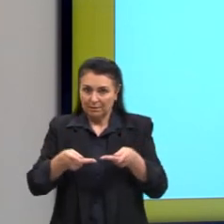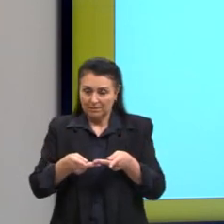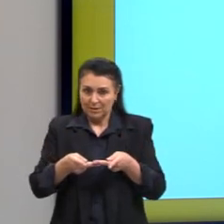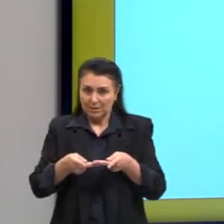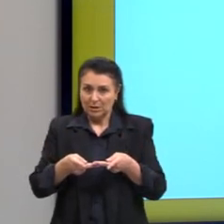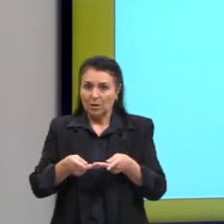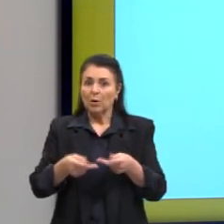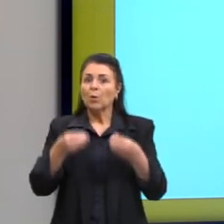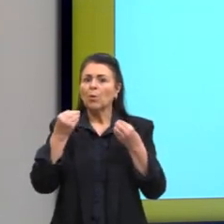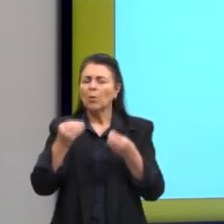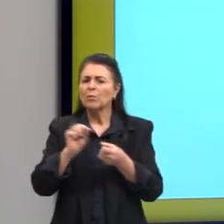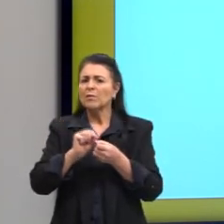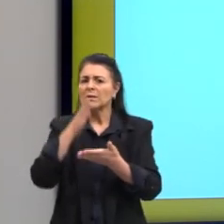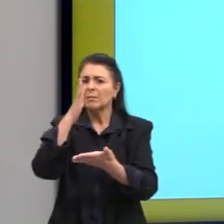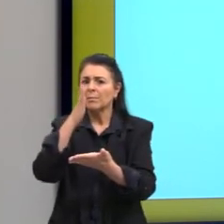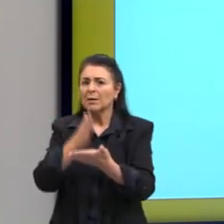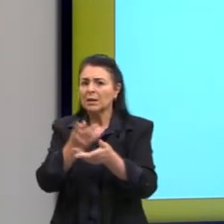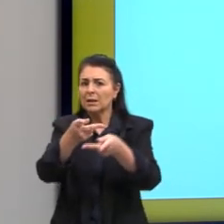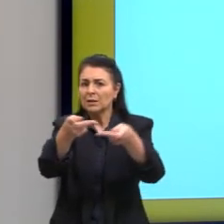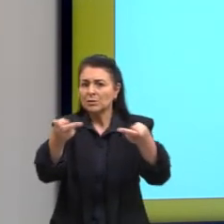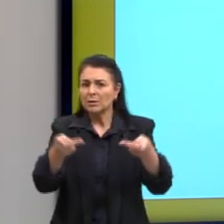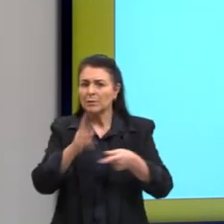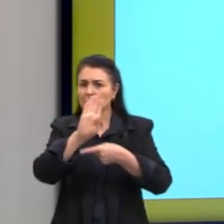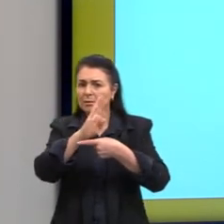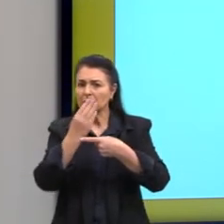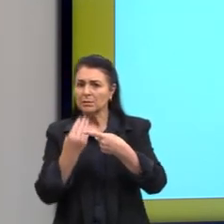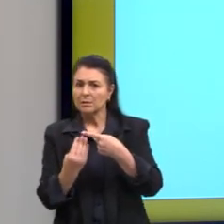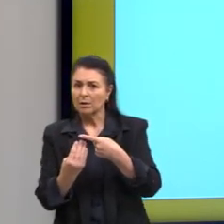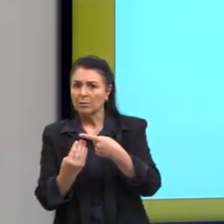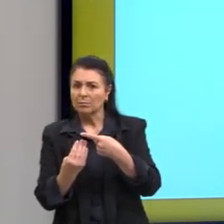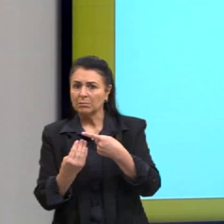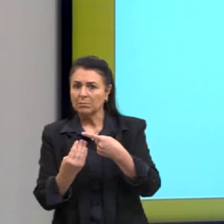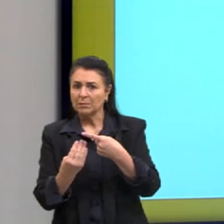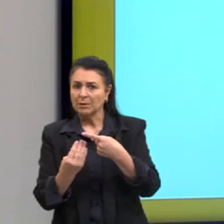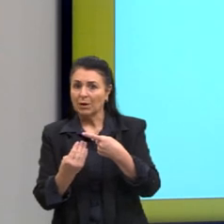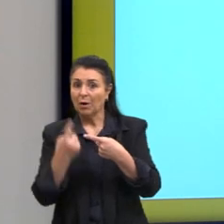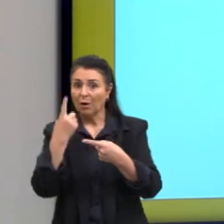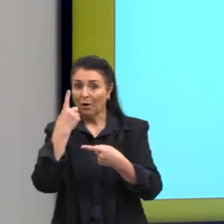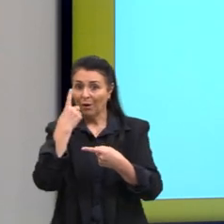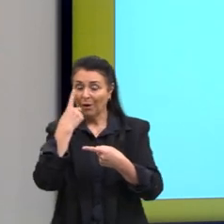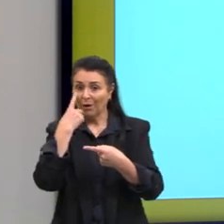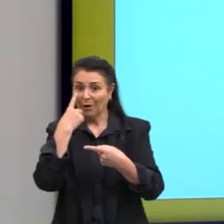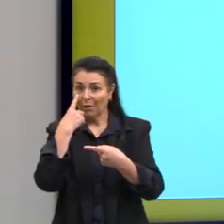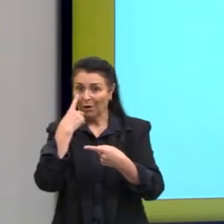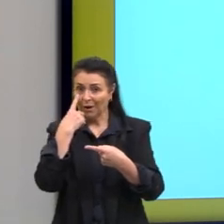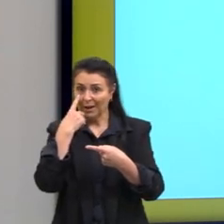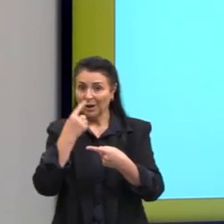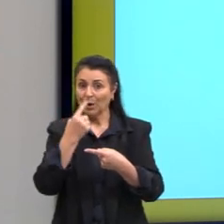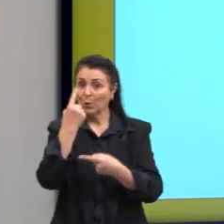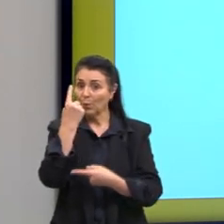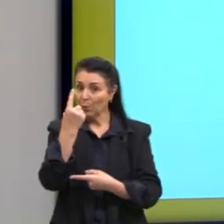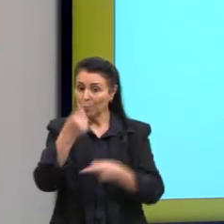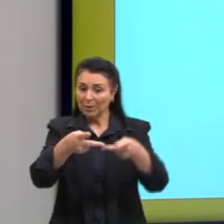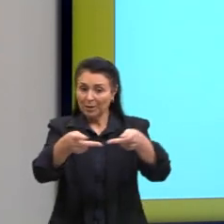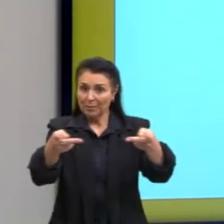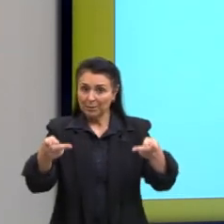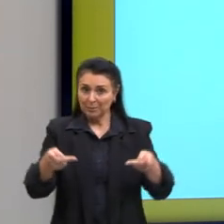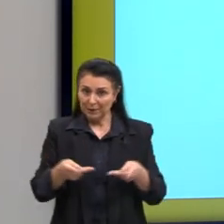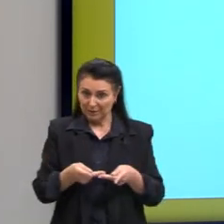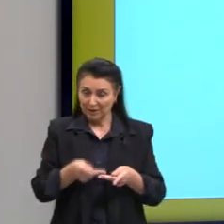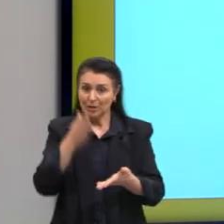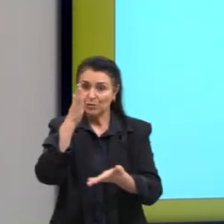da metade da pizza. Então, sobre a fração que corresponde a essa divisão de uma pizza em duas,